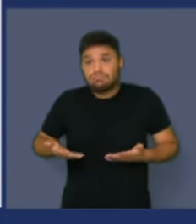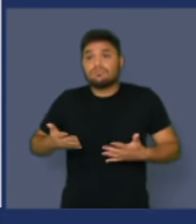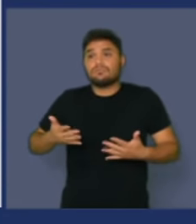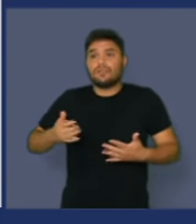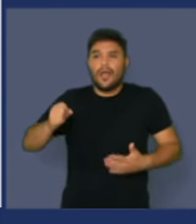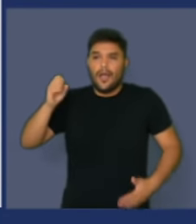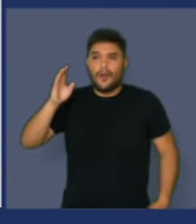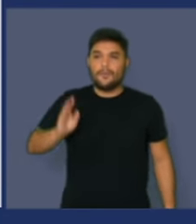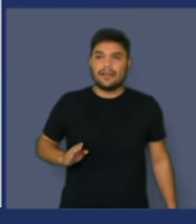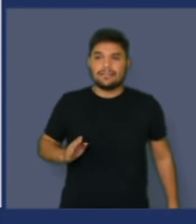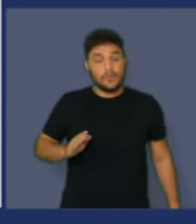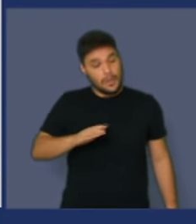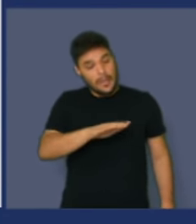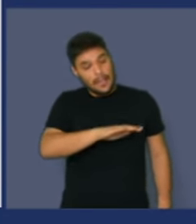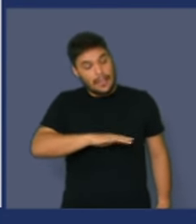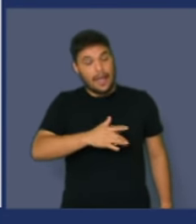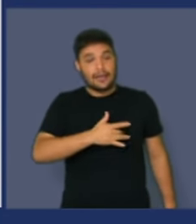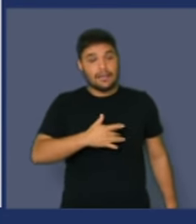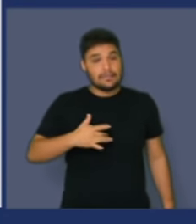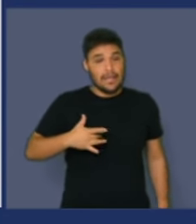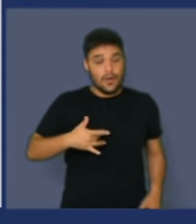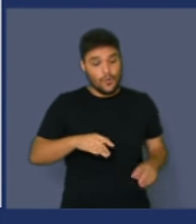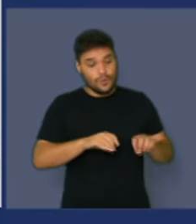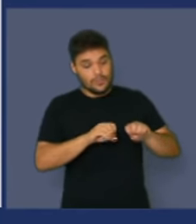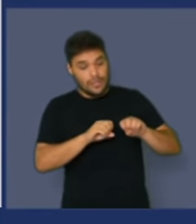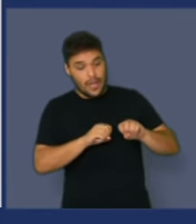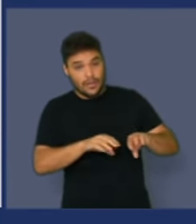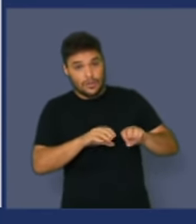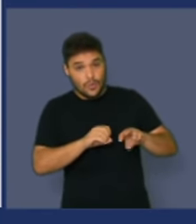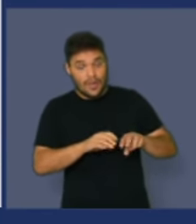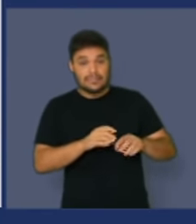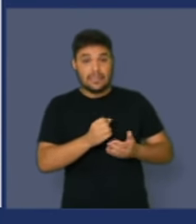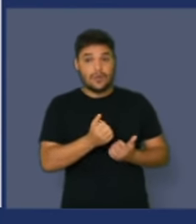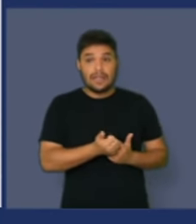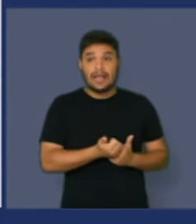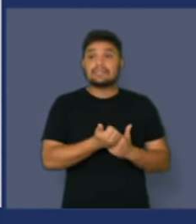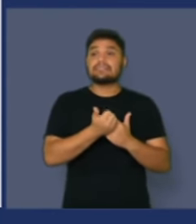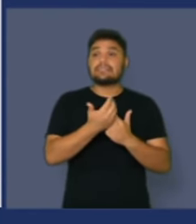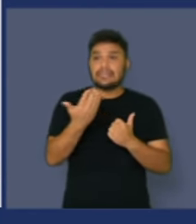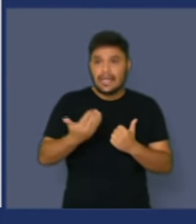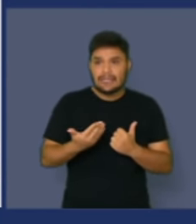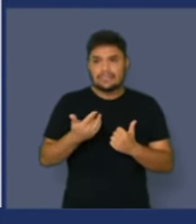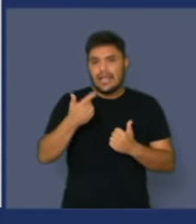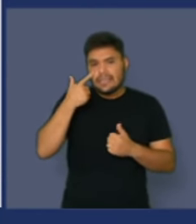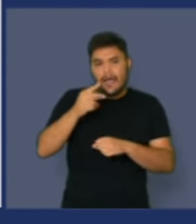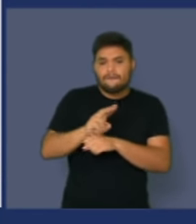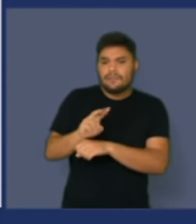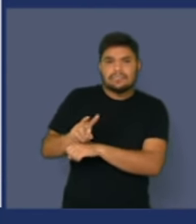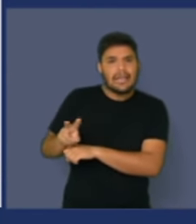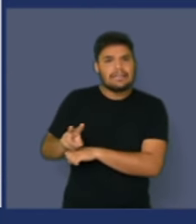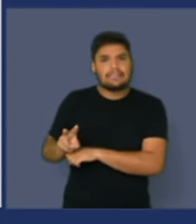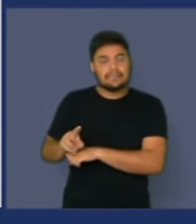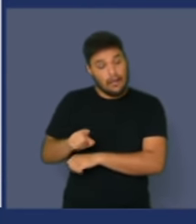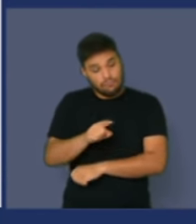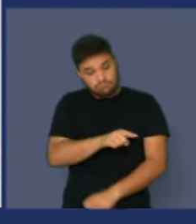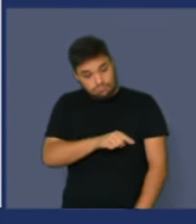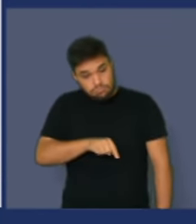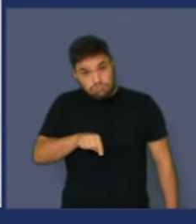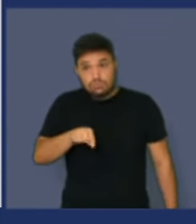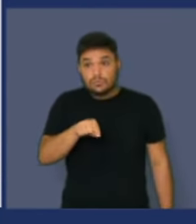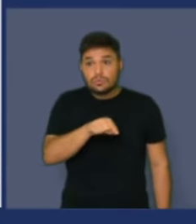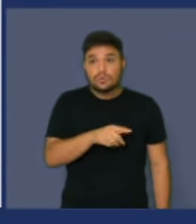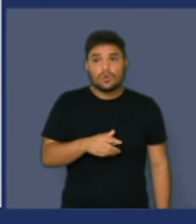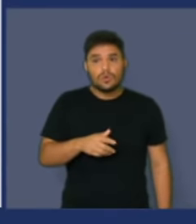nas áreas da saúde, da educação, da assistência, das fiscalizações, todas, quem